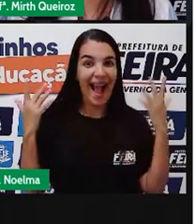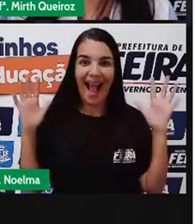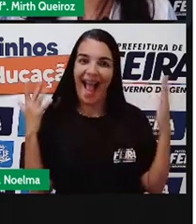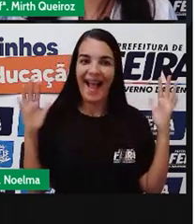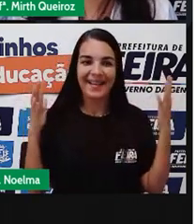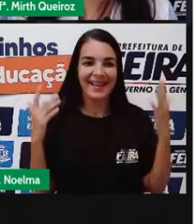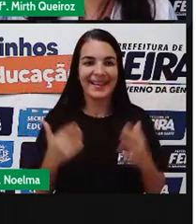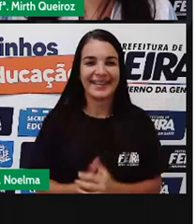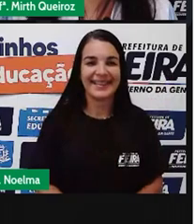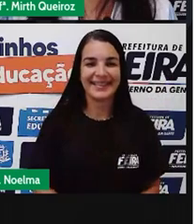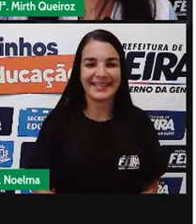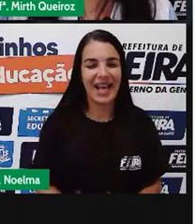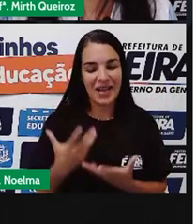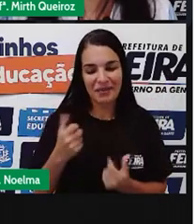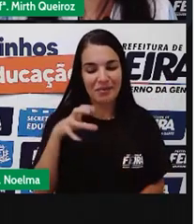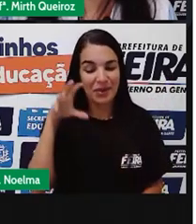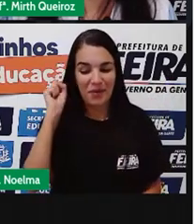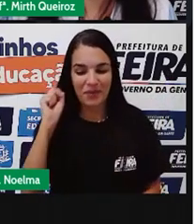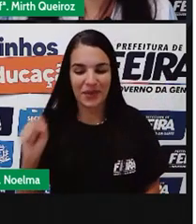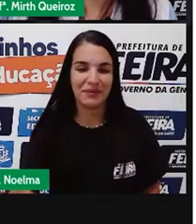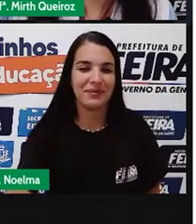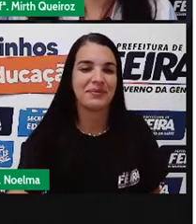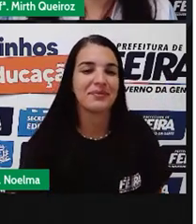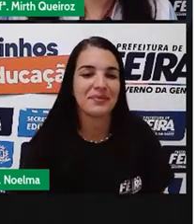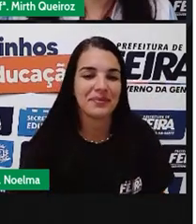animada. Vamos ouvir, gente?